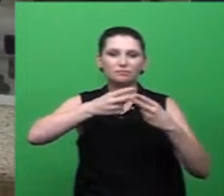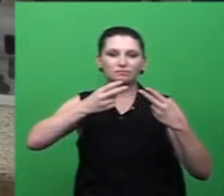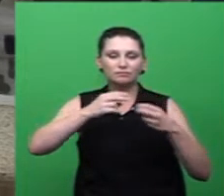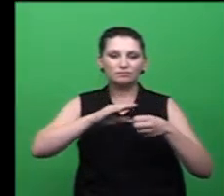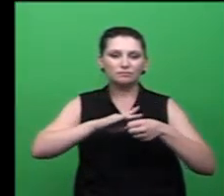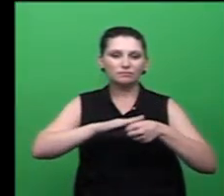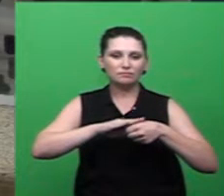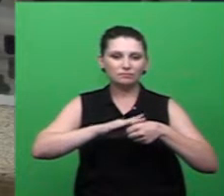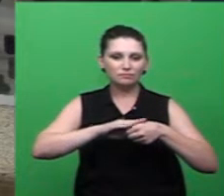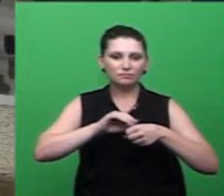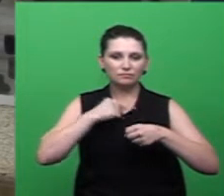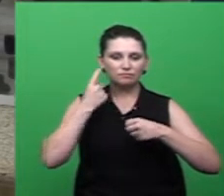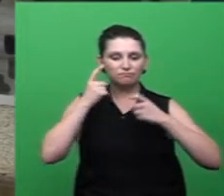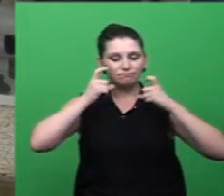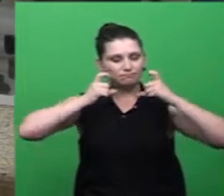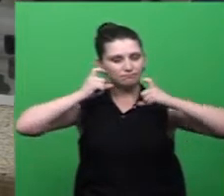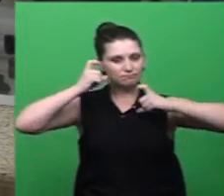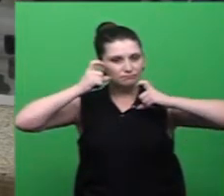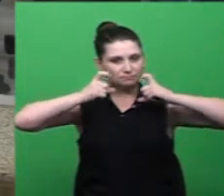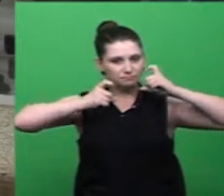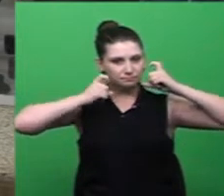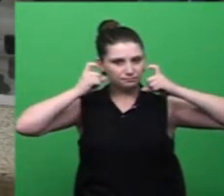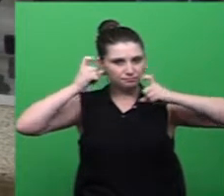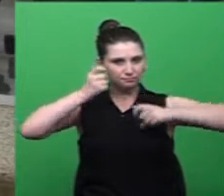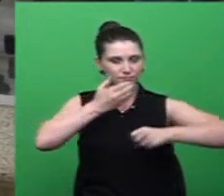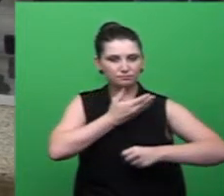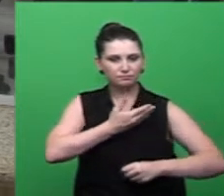para o governo do município.